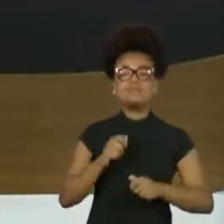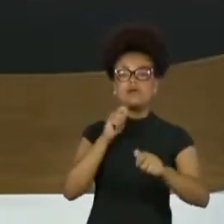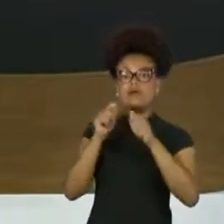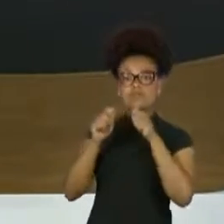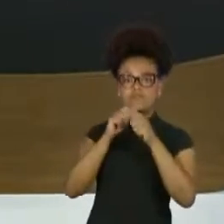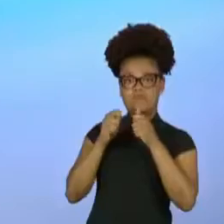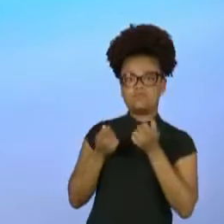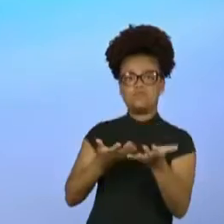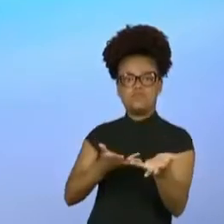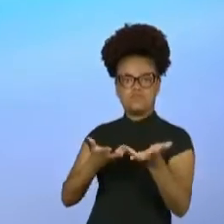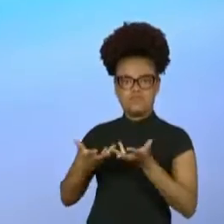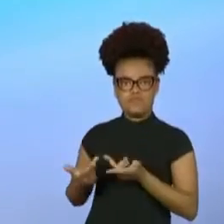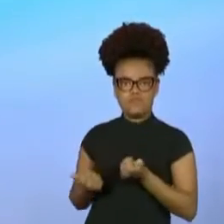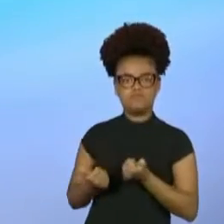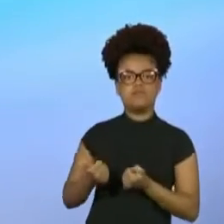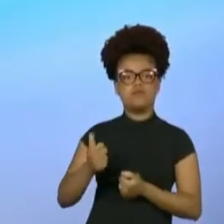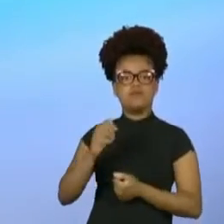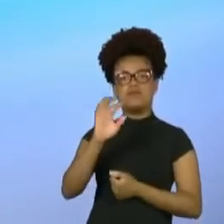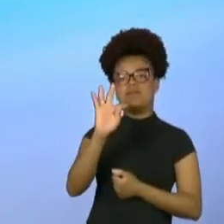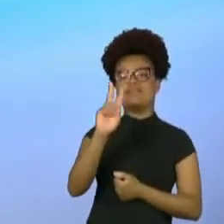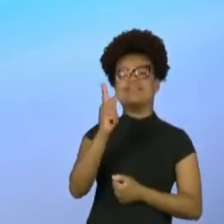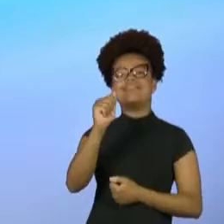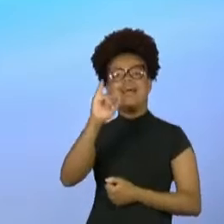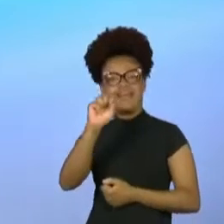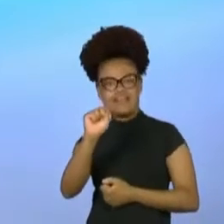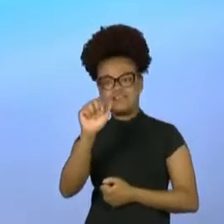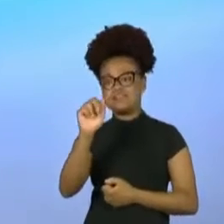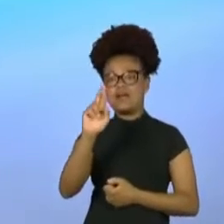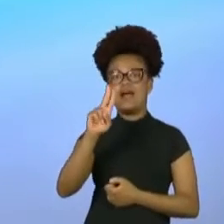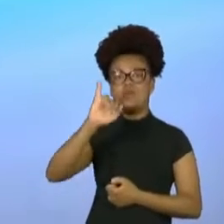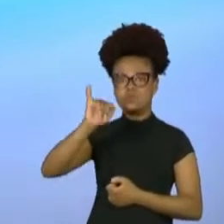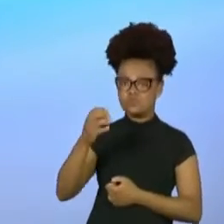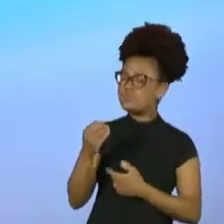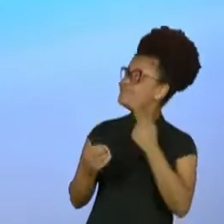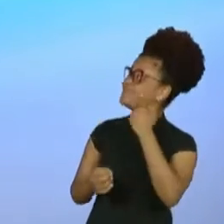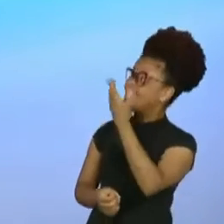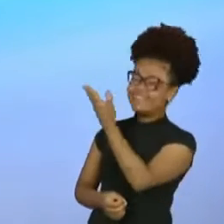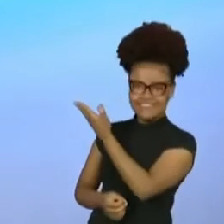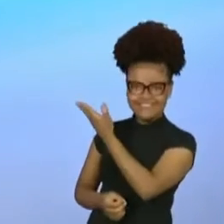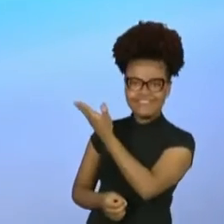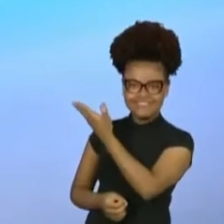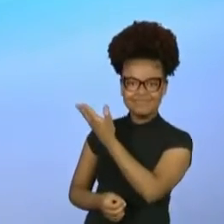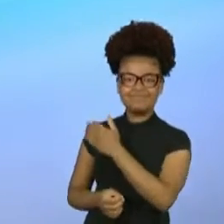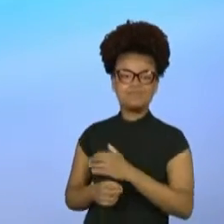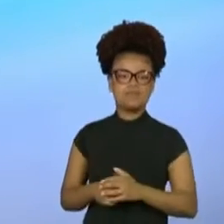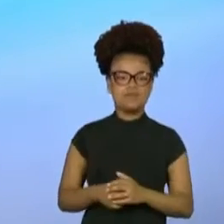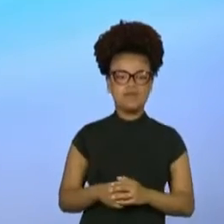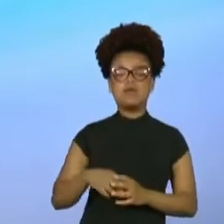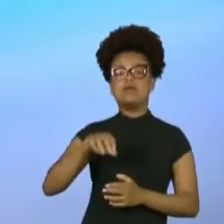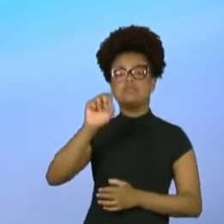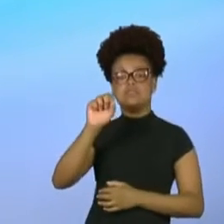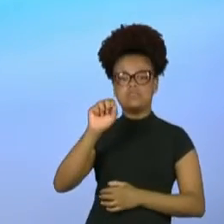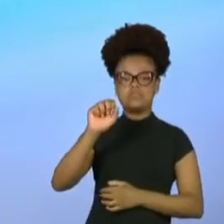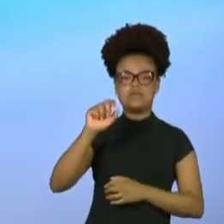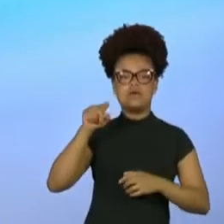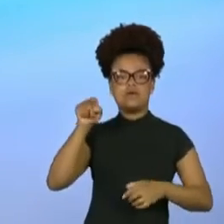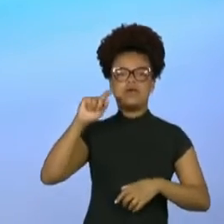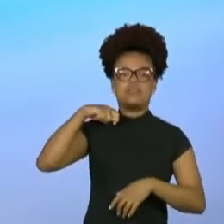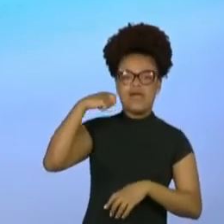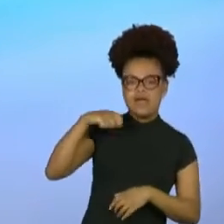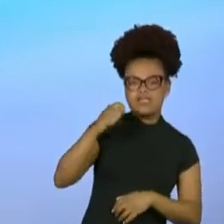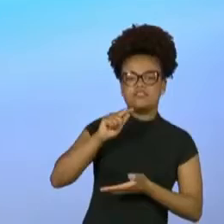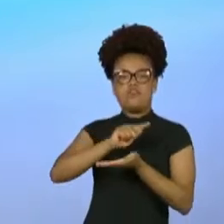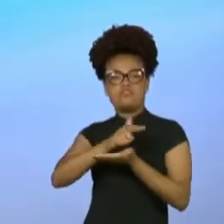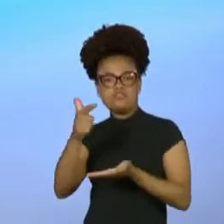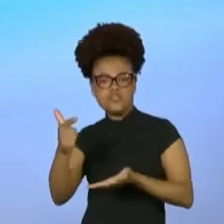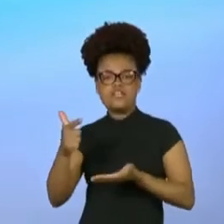convidamos. Ela, Thaís Araújo, nossa entrevistada do último 8 de março. Atriz, também é jornalista e apresentadora